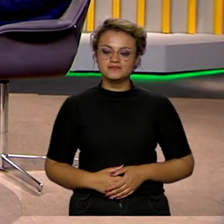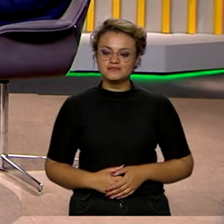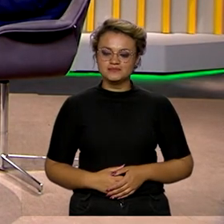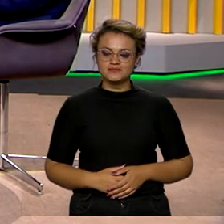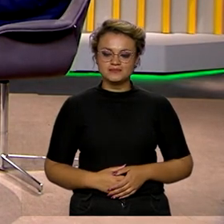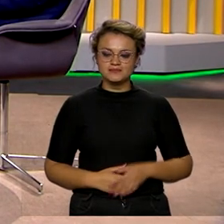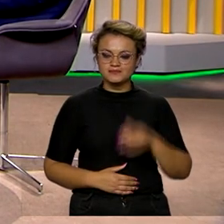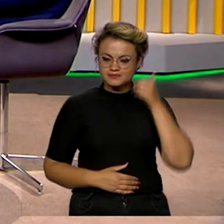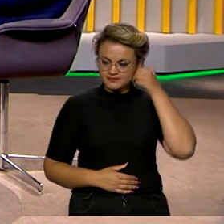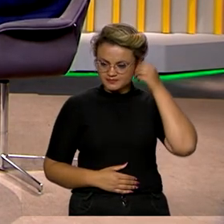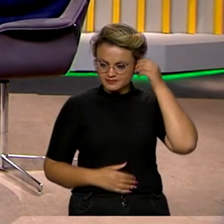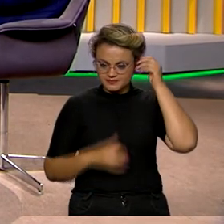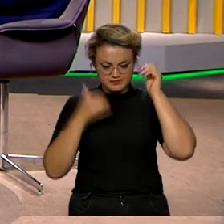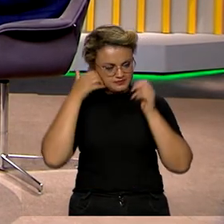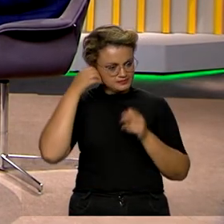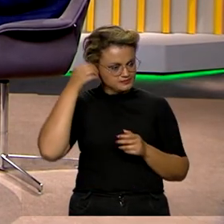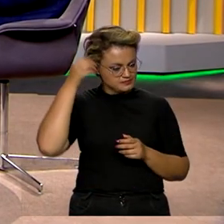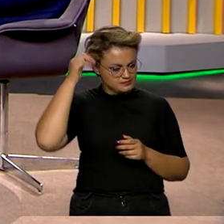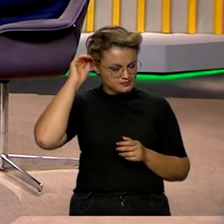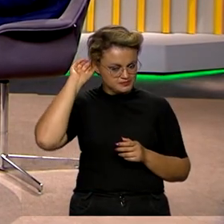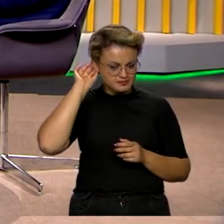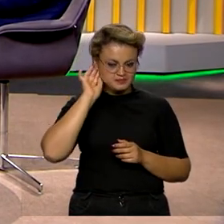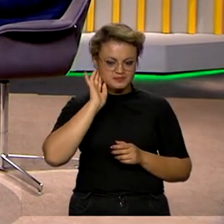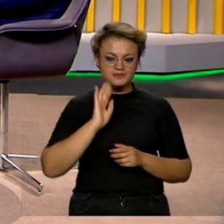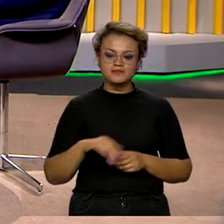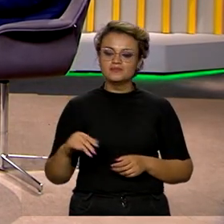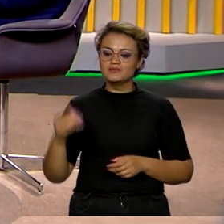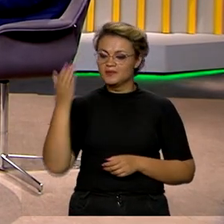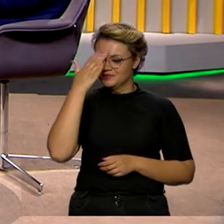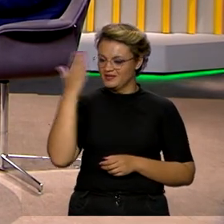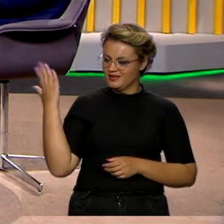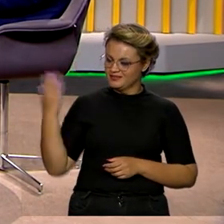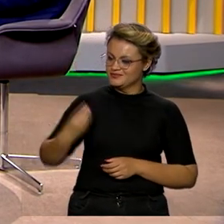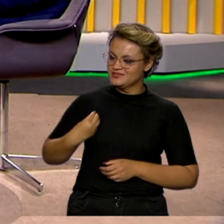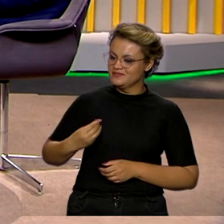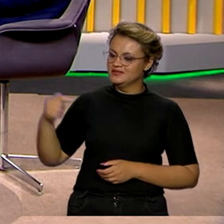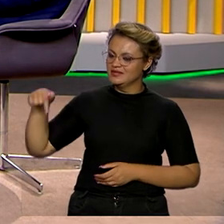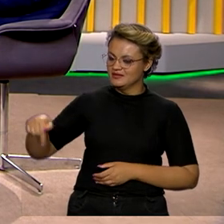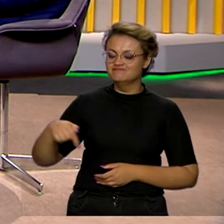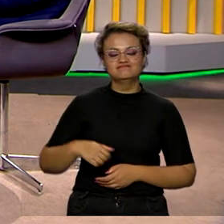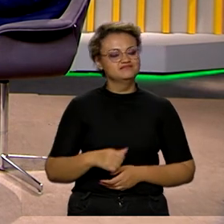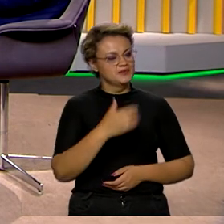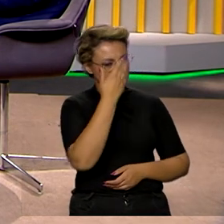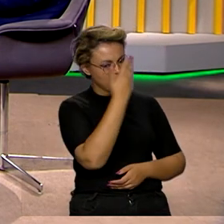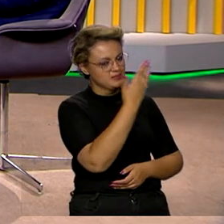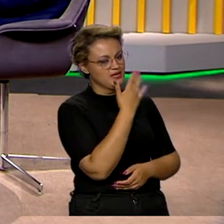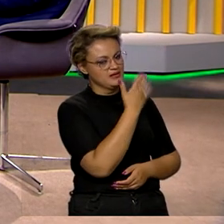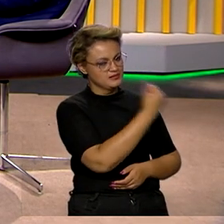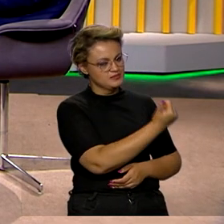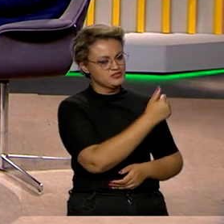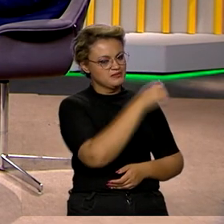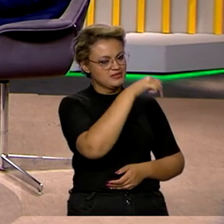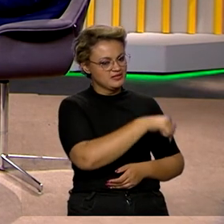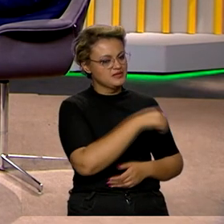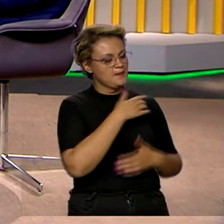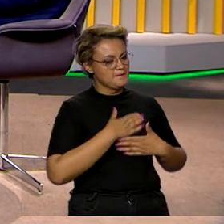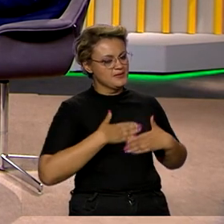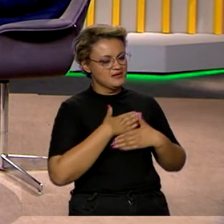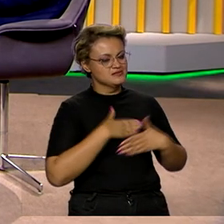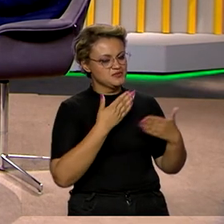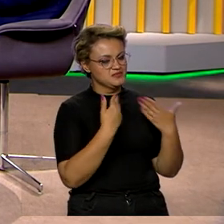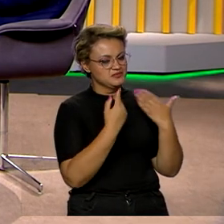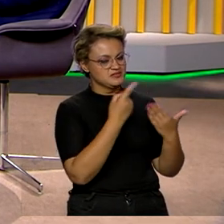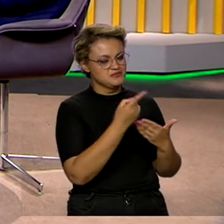Professor Roberto Menezes, muito obrigado pela sua presença aqui no Brasil em Dia. Eu que agradeço o convite, Roberto. É um prazer falar com você.